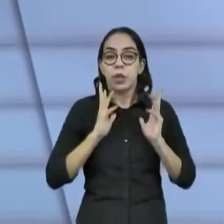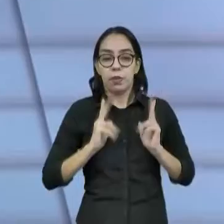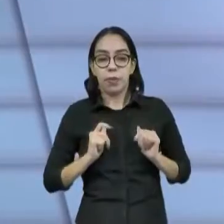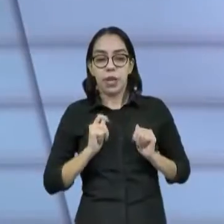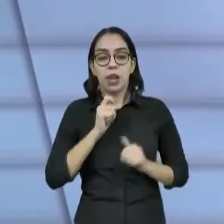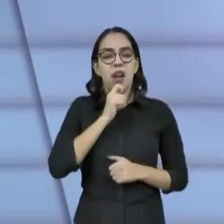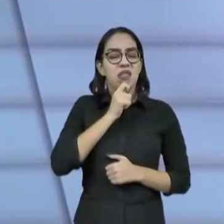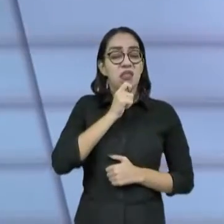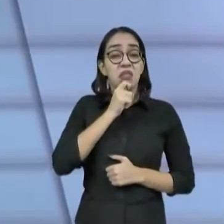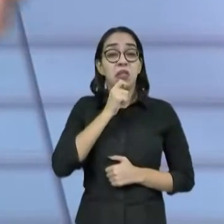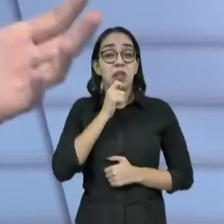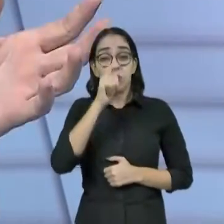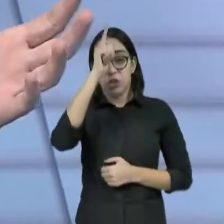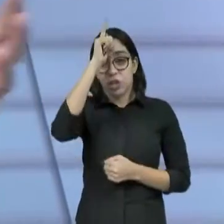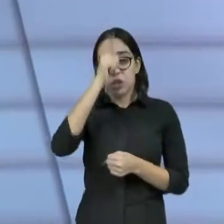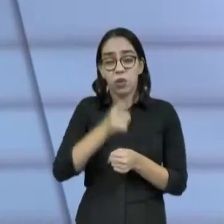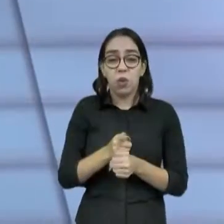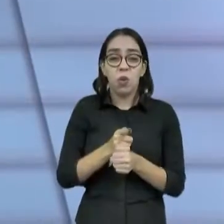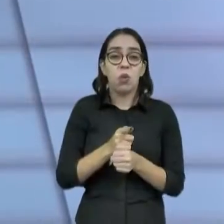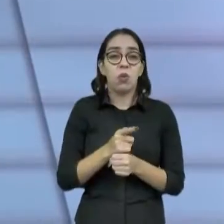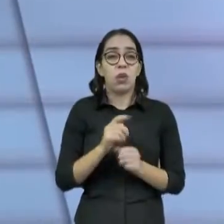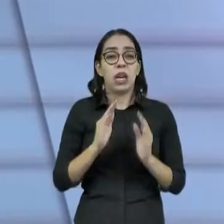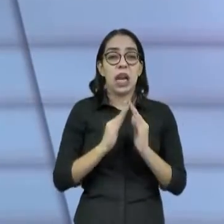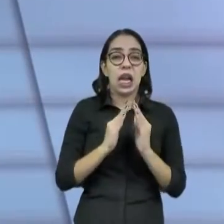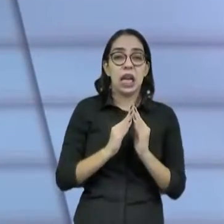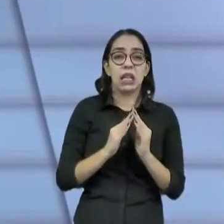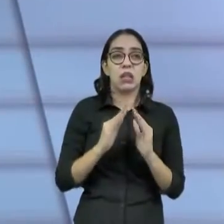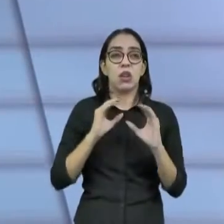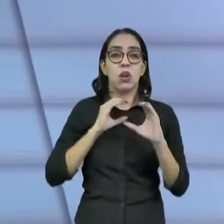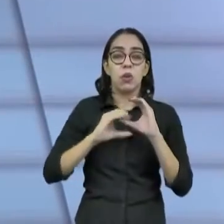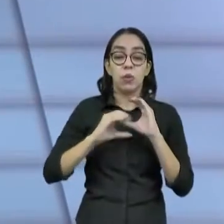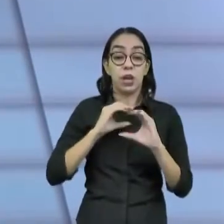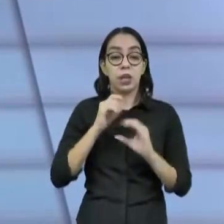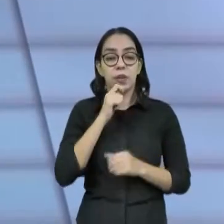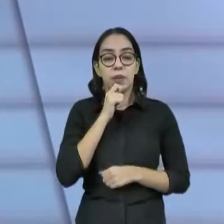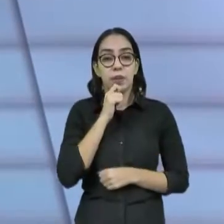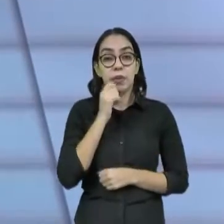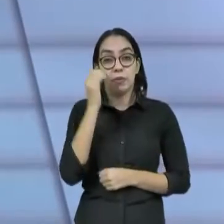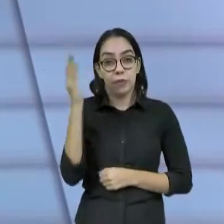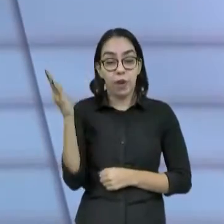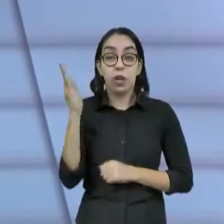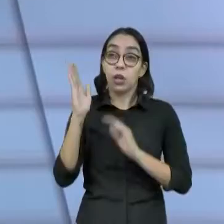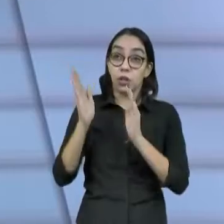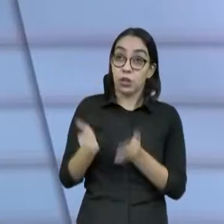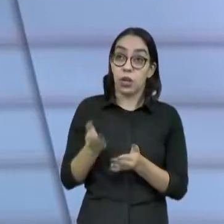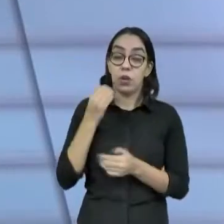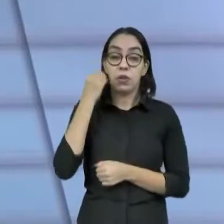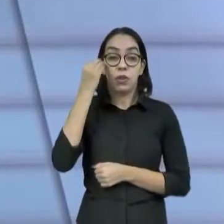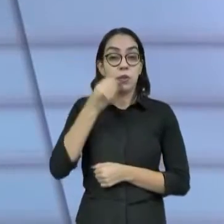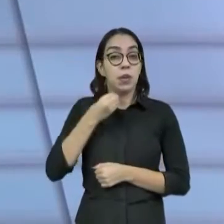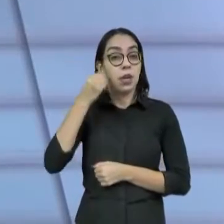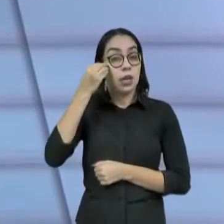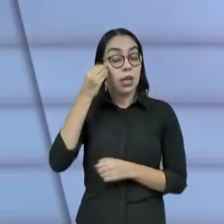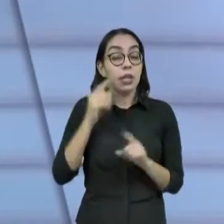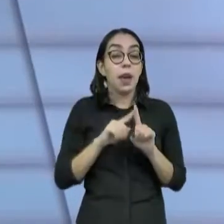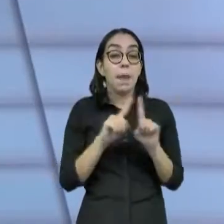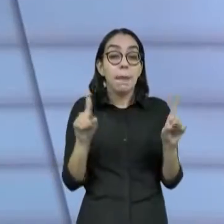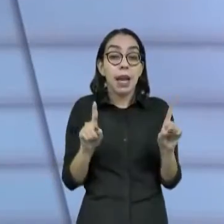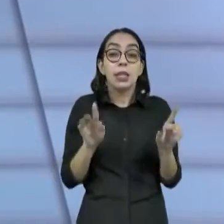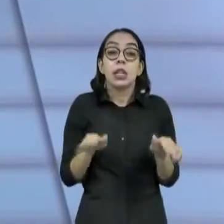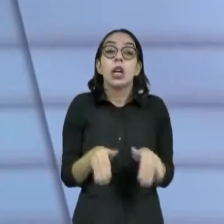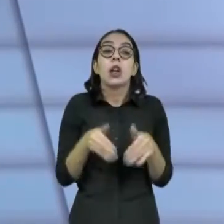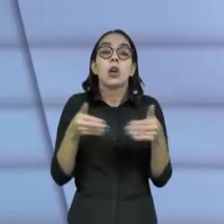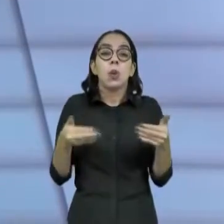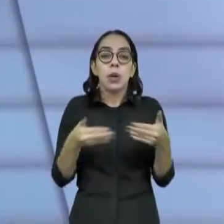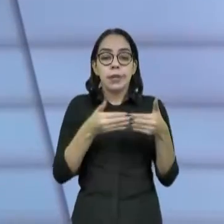gestores, tão fortalecidos quanto lá. Uma vez isso feito, uma vez esses personagens também, essas organizações,